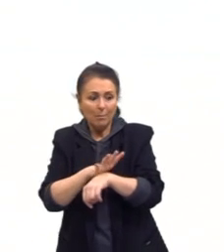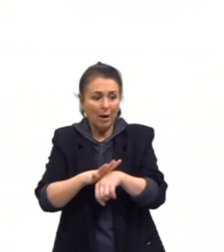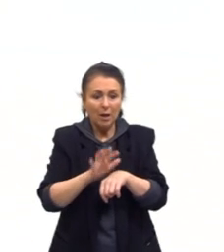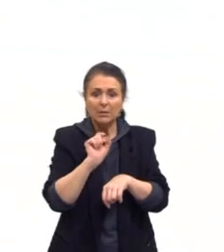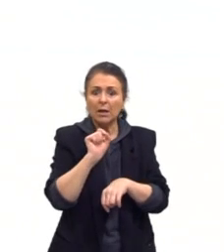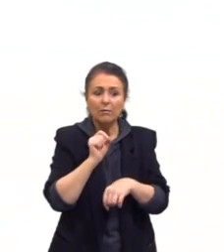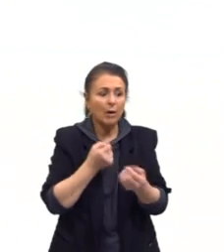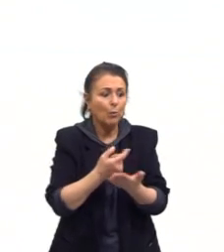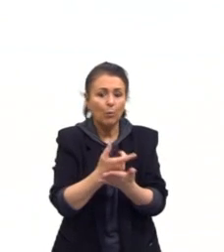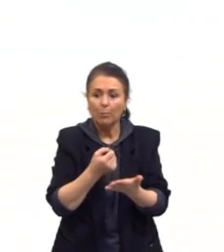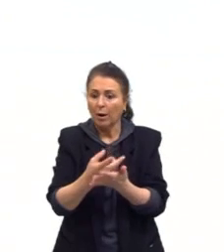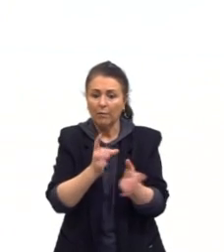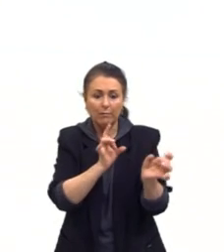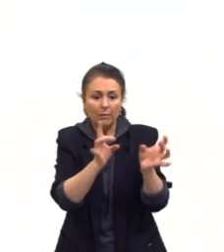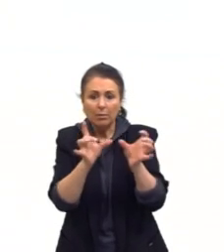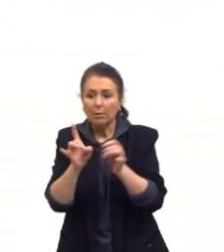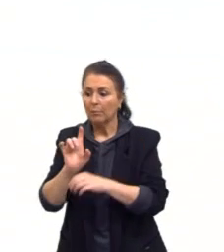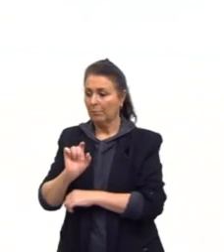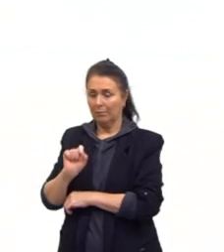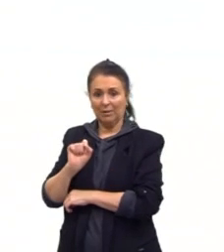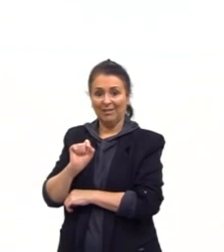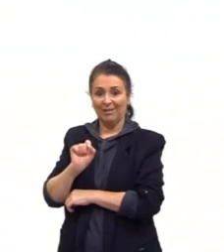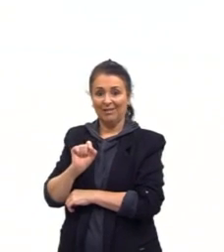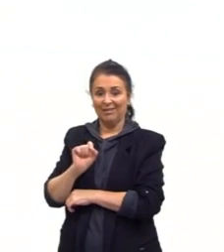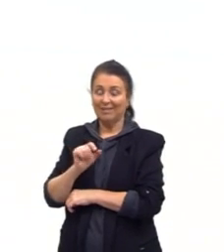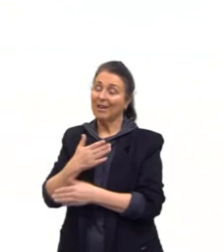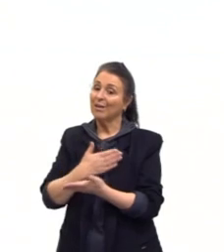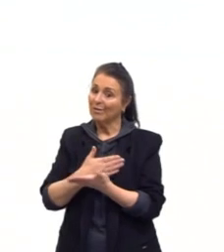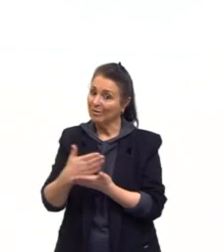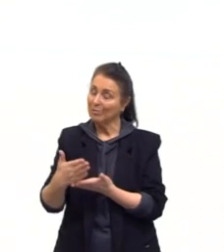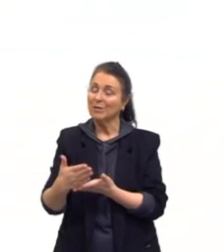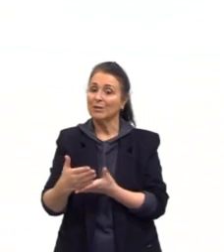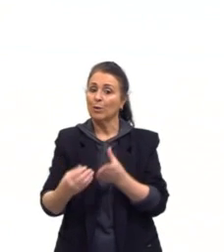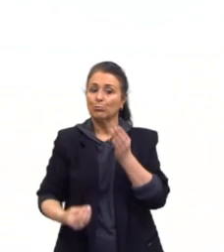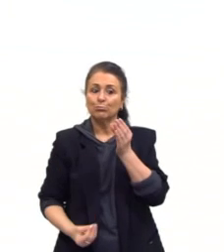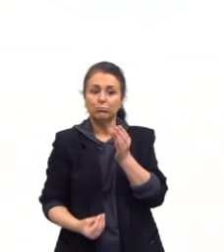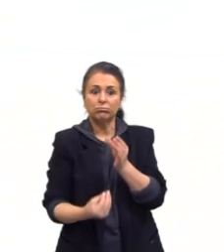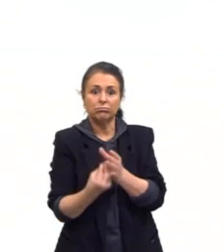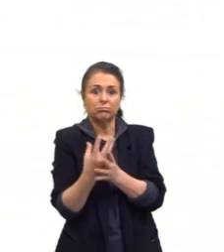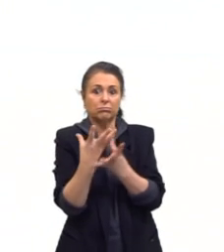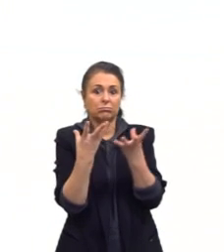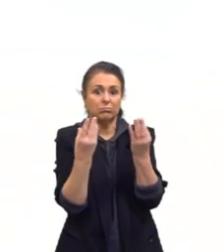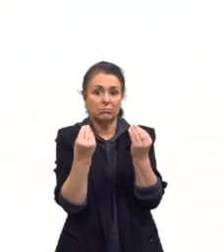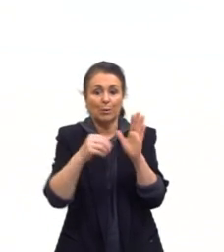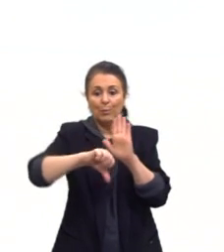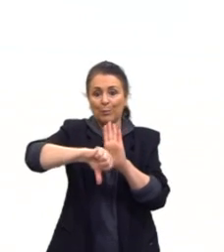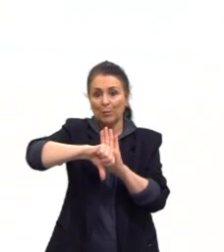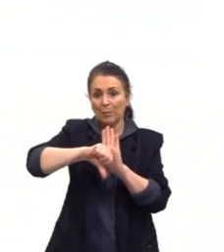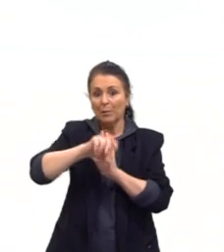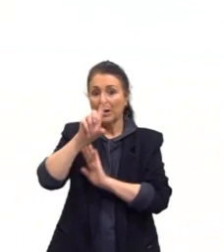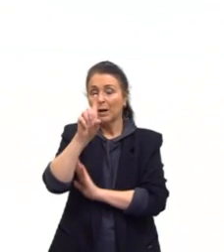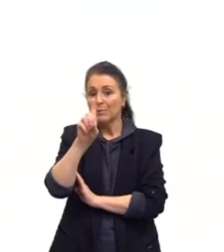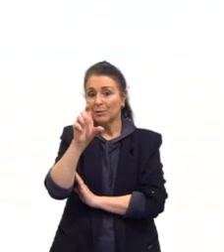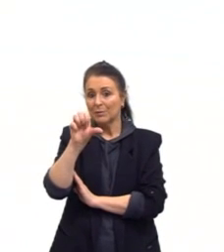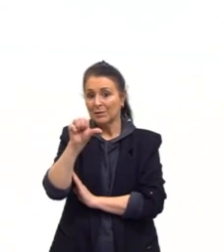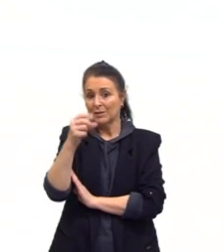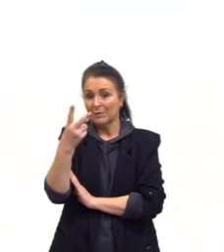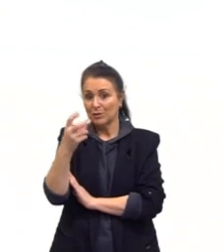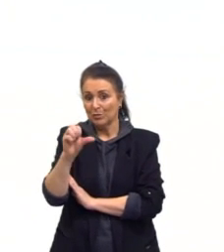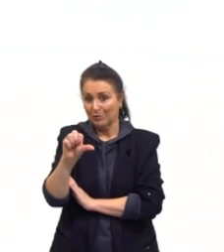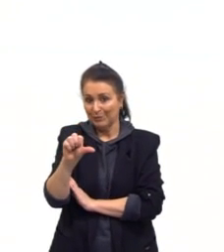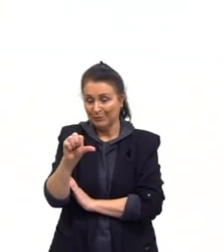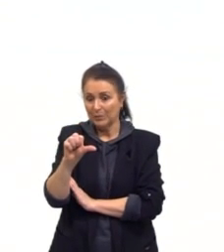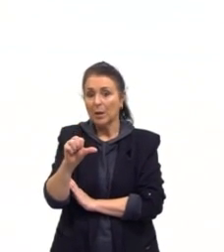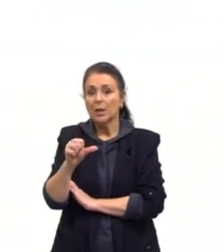gurizada? E aí, então, vai estourar essa crise de superprodução, a famosa crise de 29, né, a Grande Depressão. Atingiu